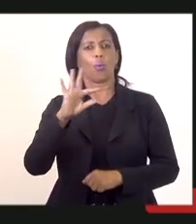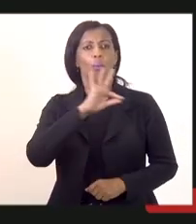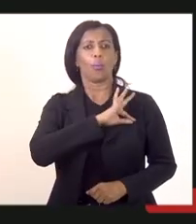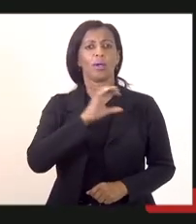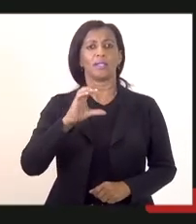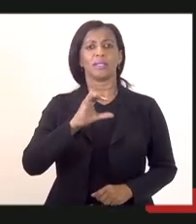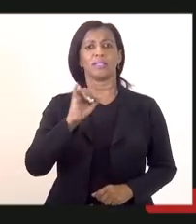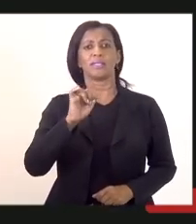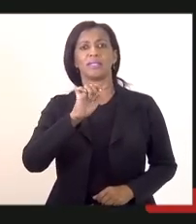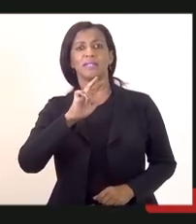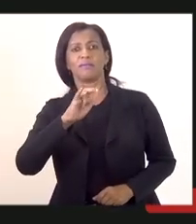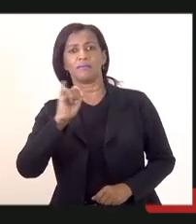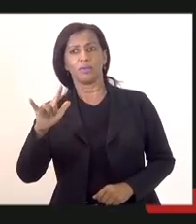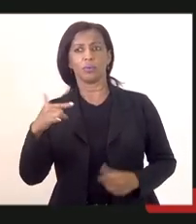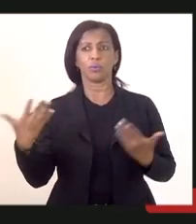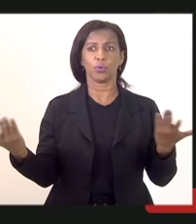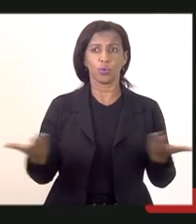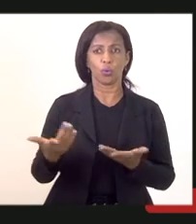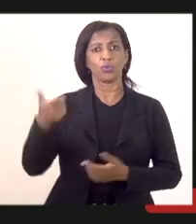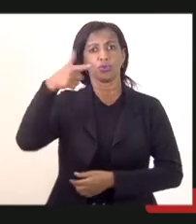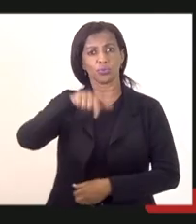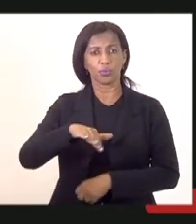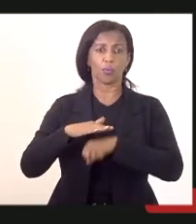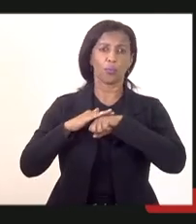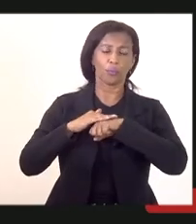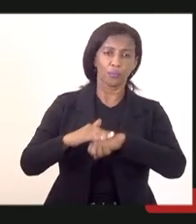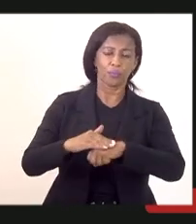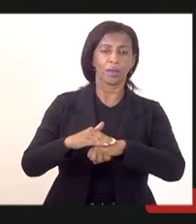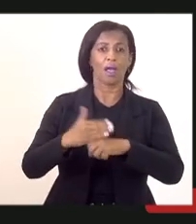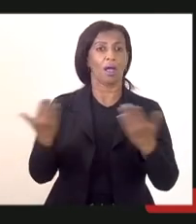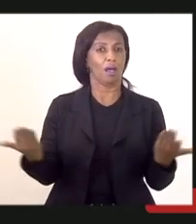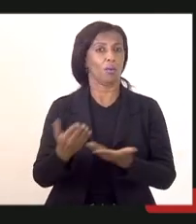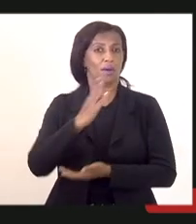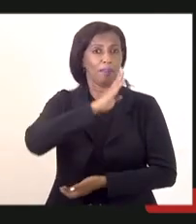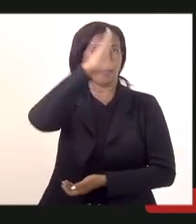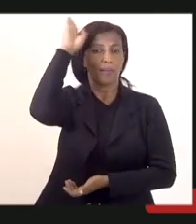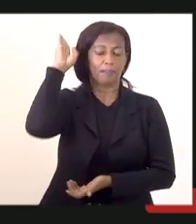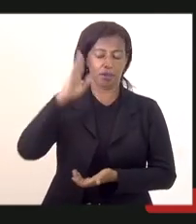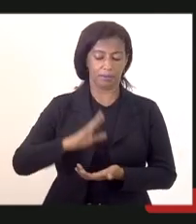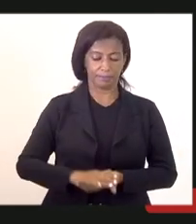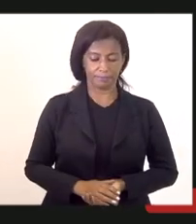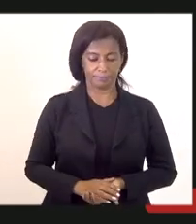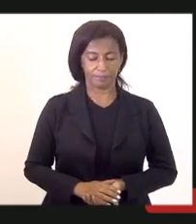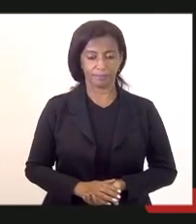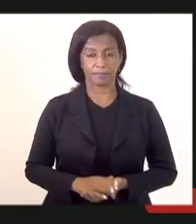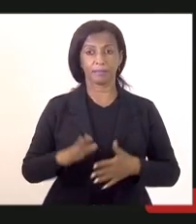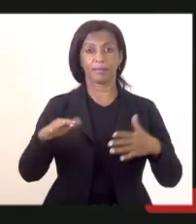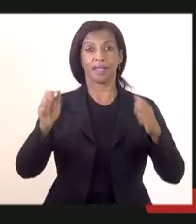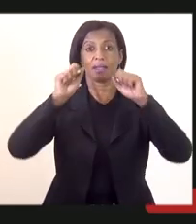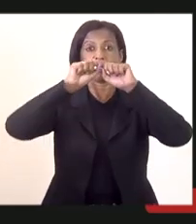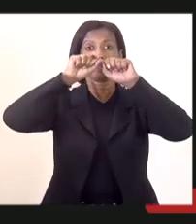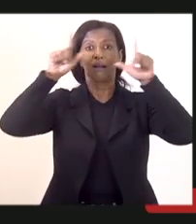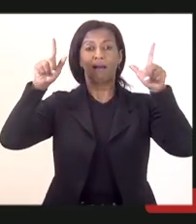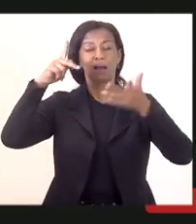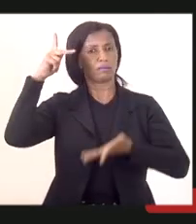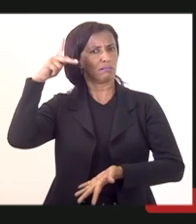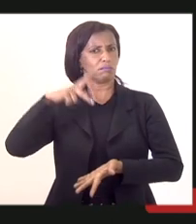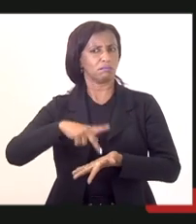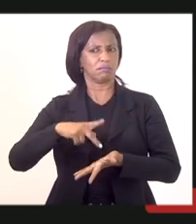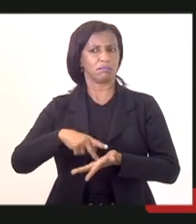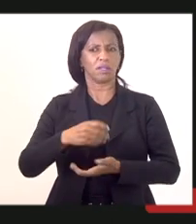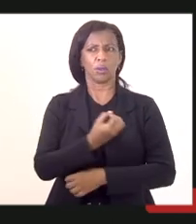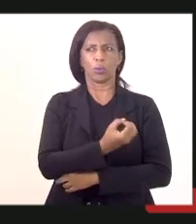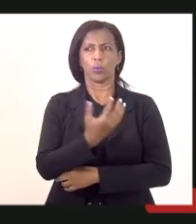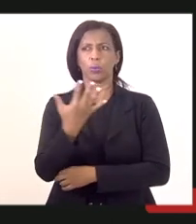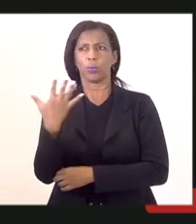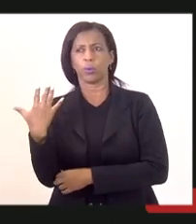hoje, conforme nós estamos conversando aqui sobre o bombeiro. e era claro e evidente que muitas das vezes, tanto a